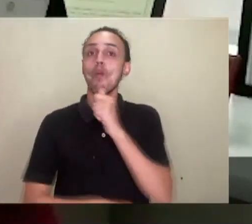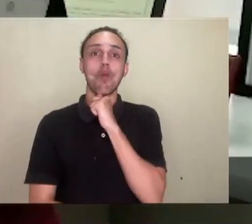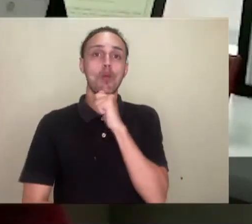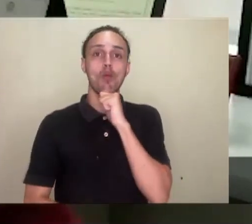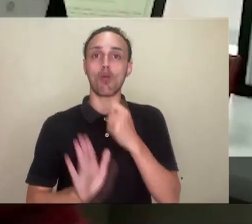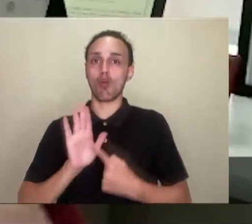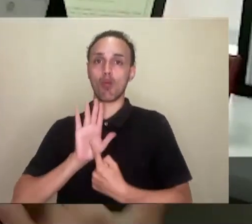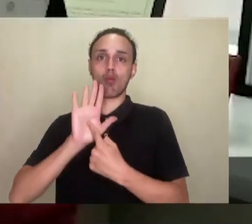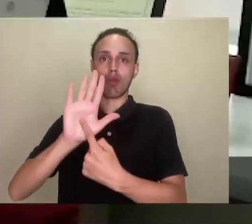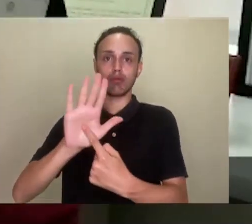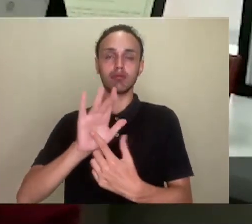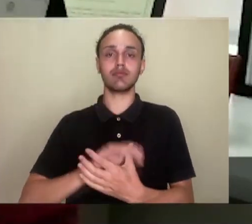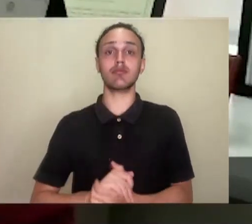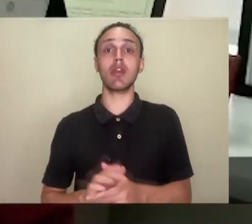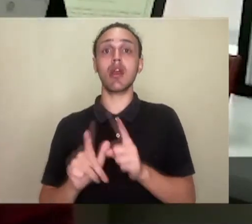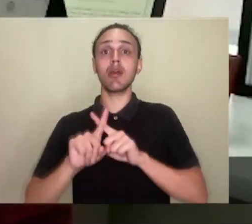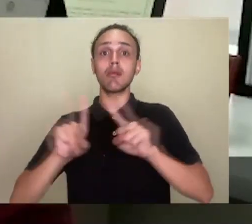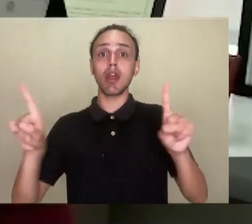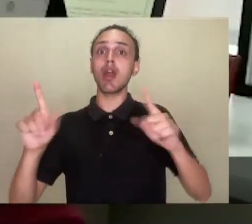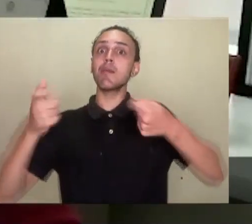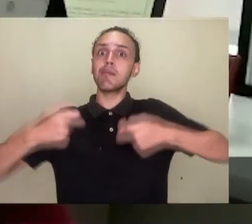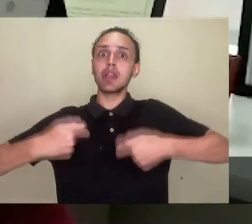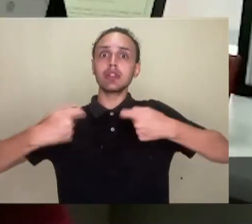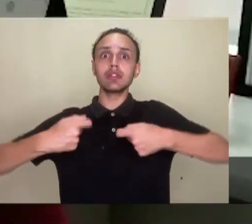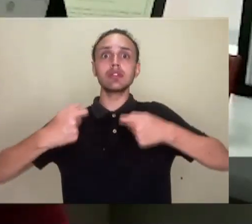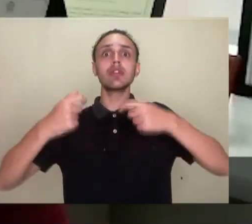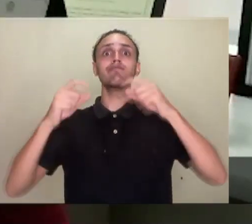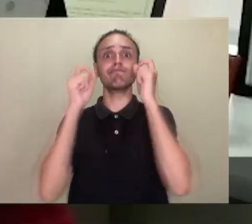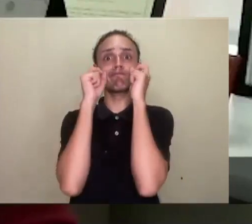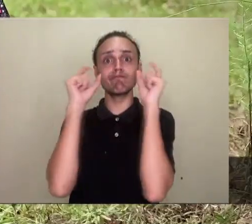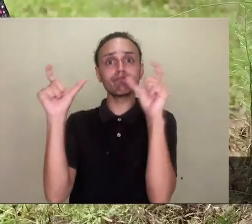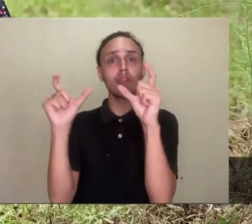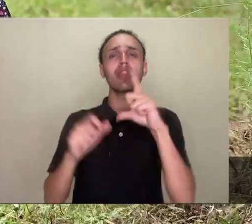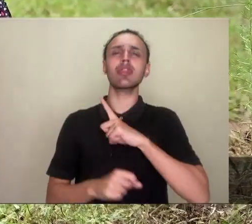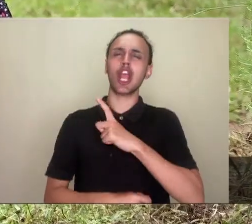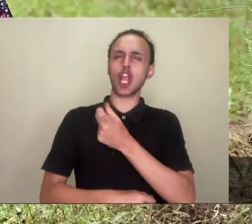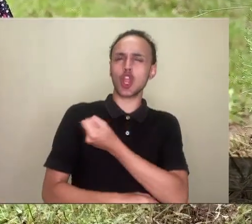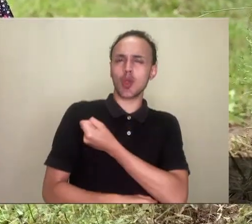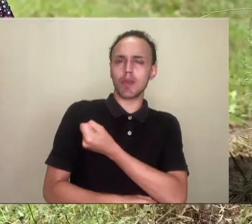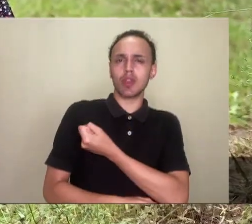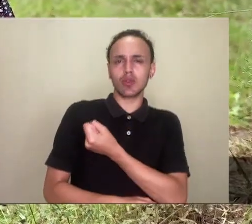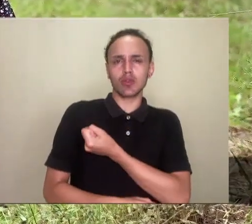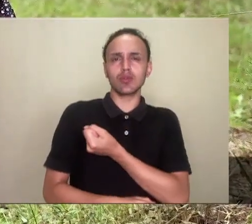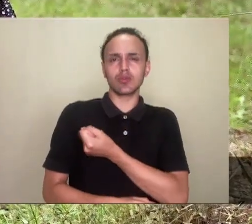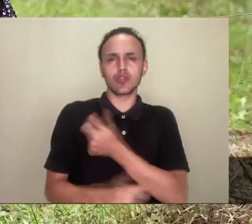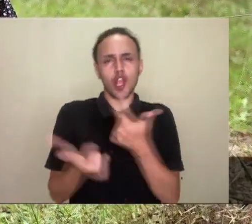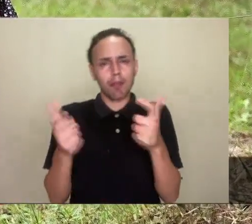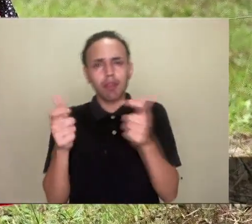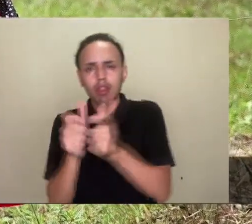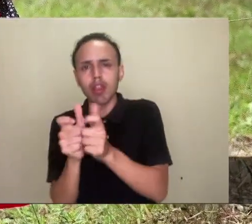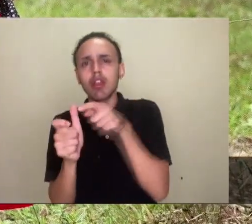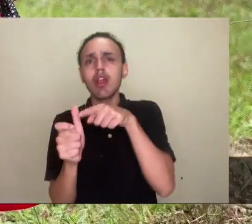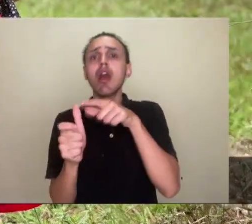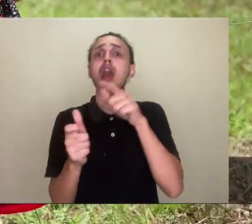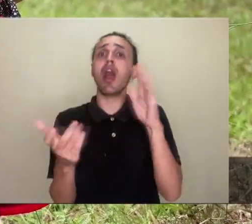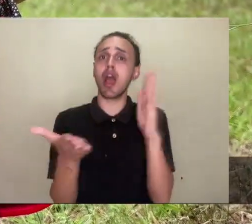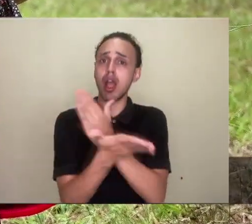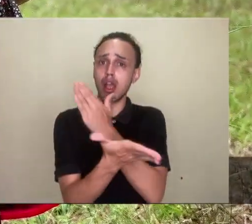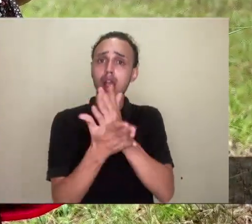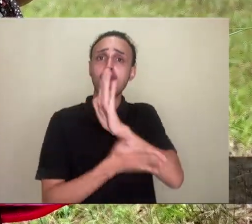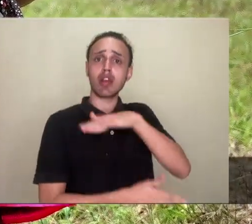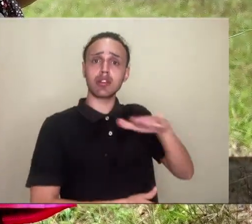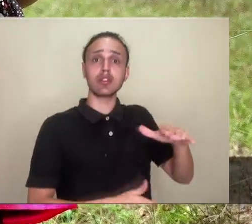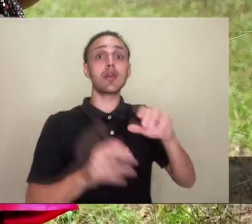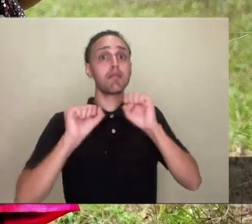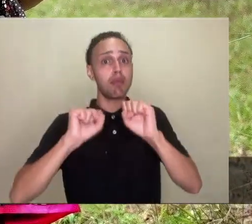apresenta quadros leves ou são até assintomáticas. Entretanto, a gente tem que prestar atenção que um número pequeno,